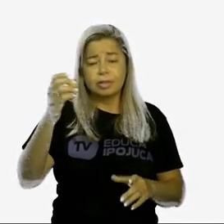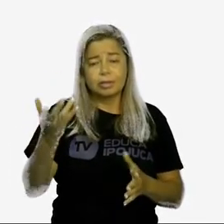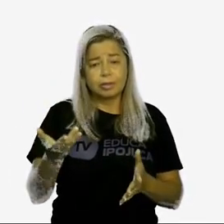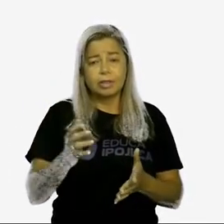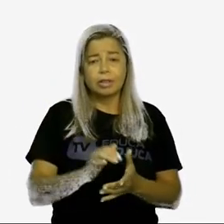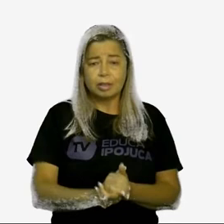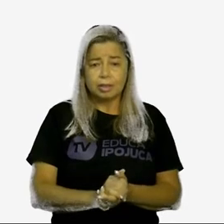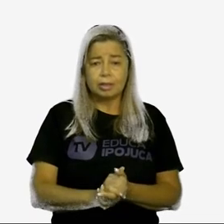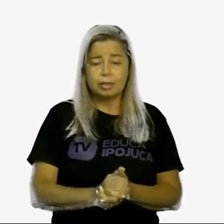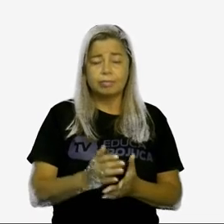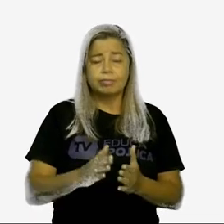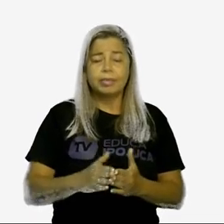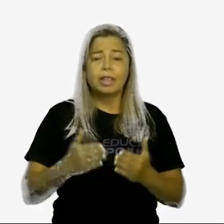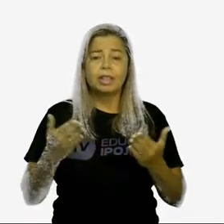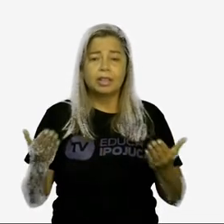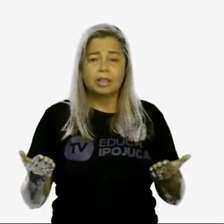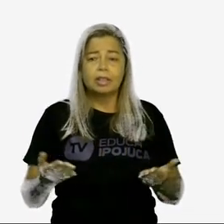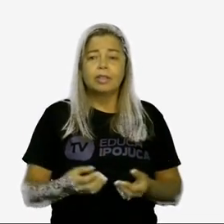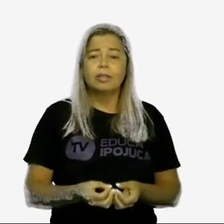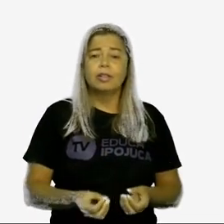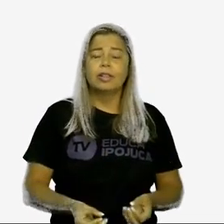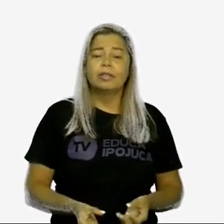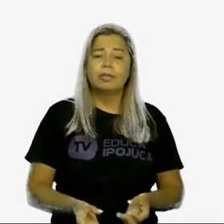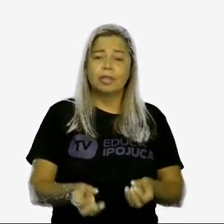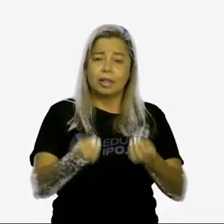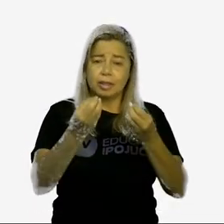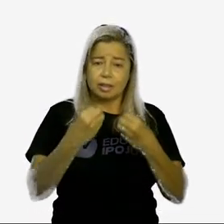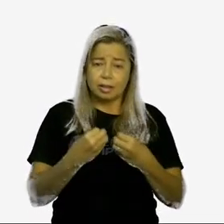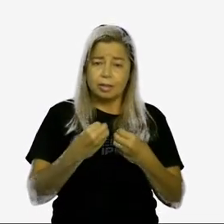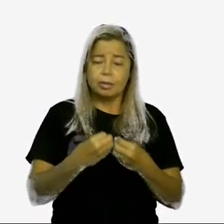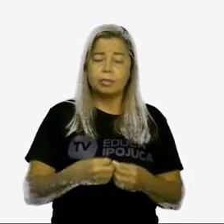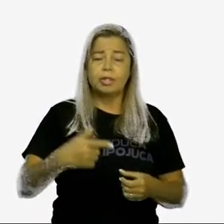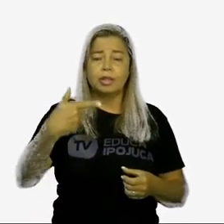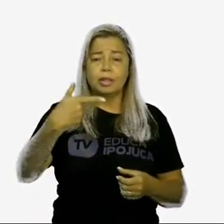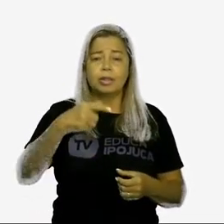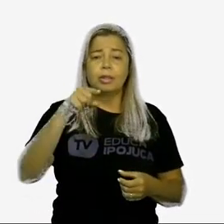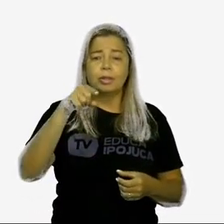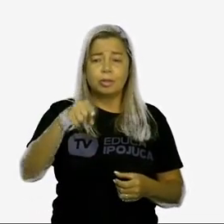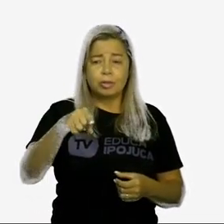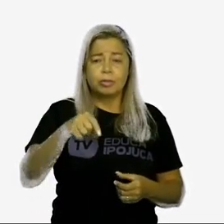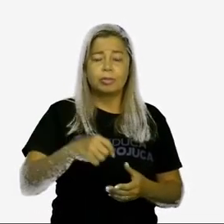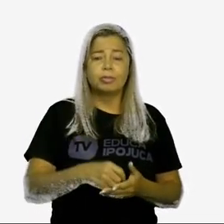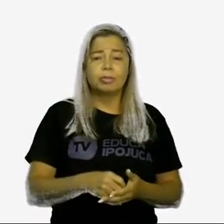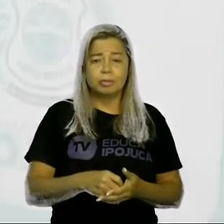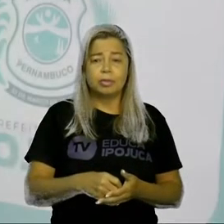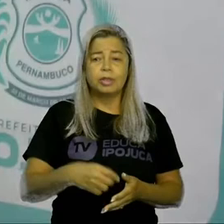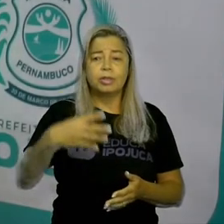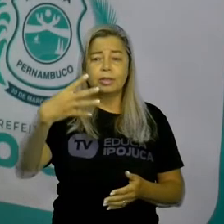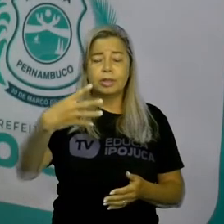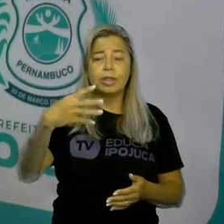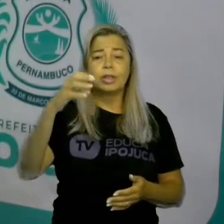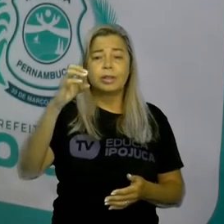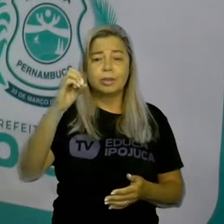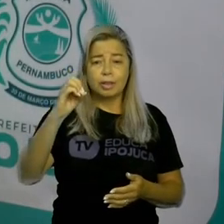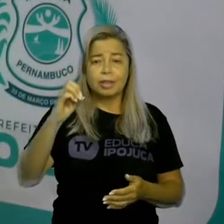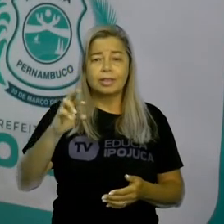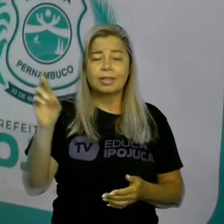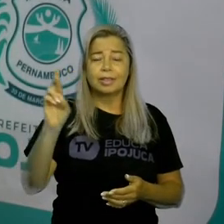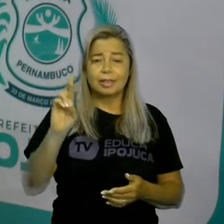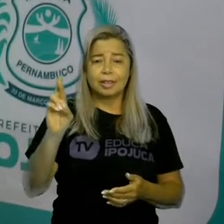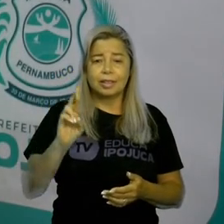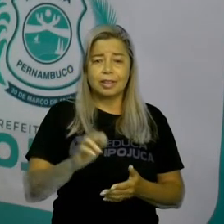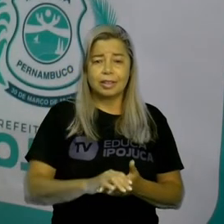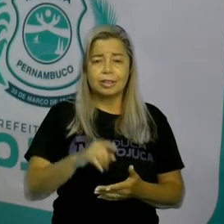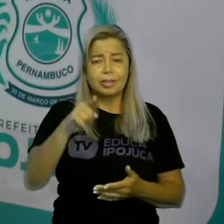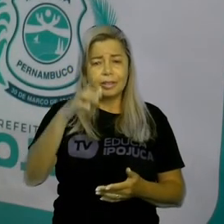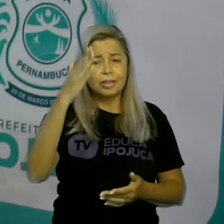o vendedor vai receber R$ 2.040,00. Ok? Deu para entender um pouquinho? Vamos